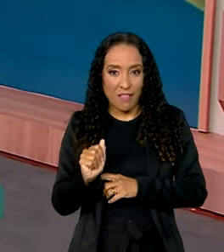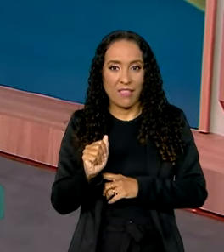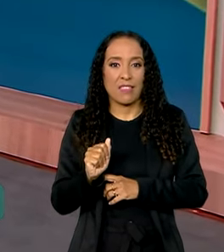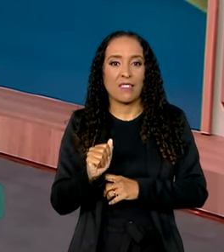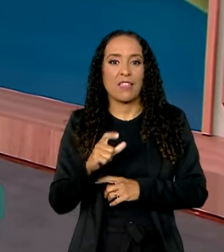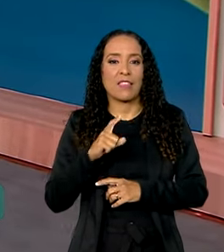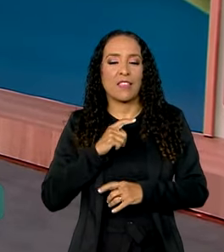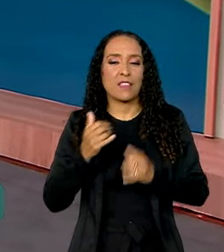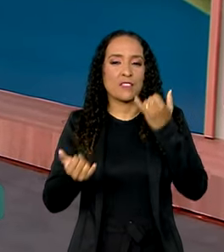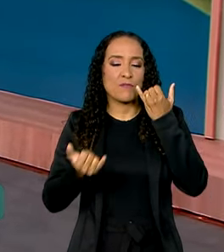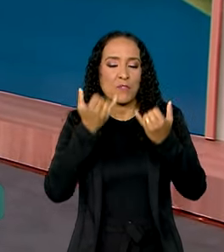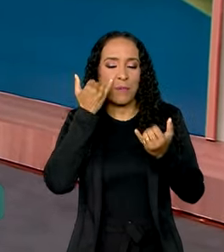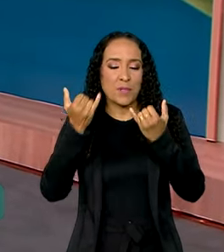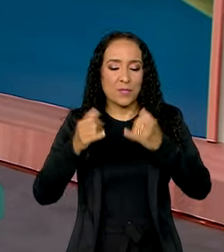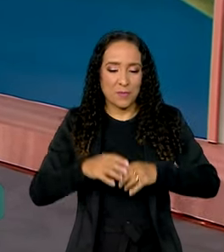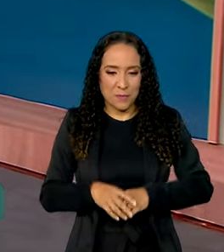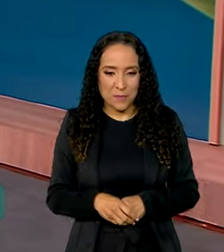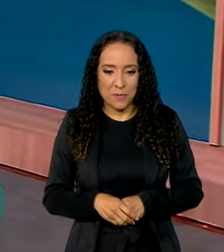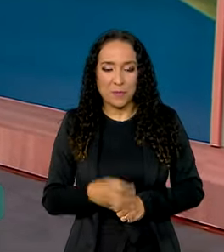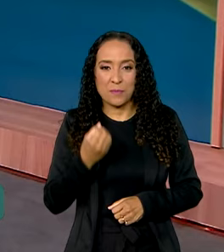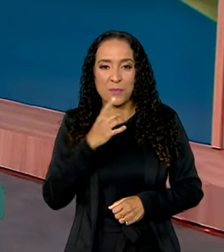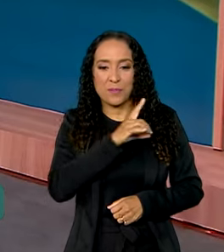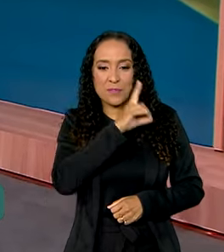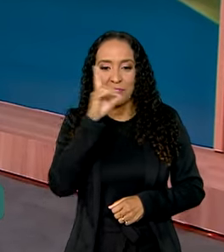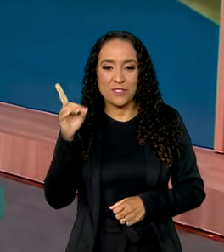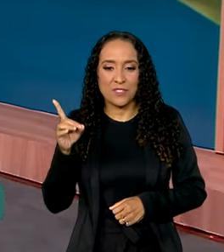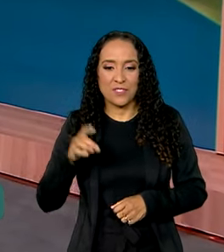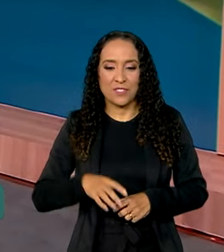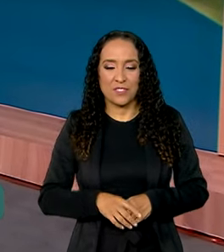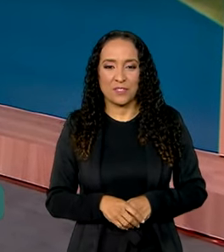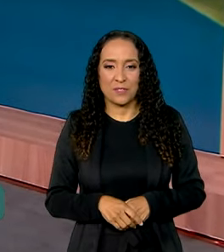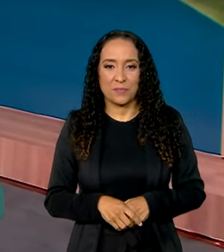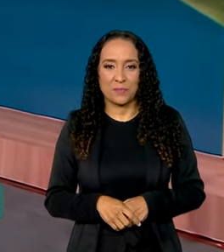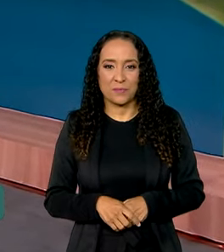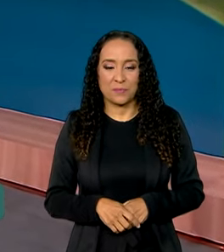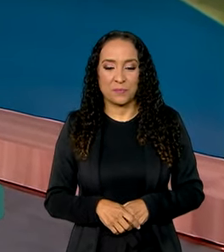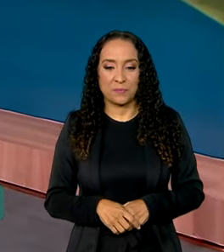Carolina Becker tem as informações para a gente. Bom dia, Carol. Bom dia,